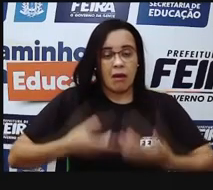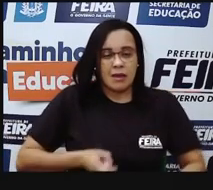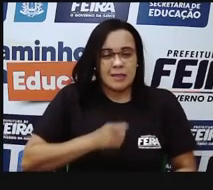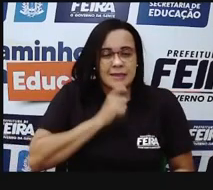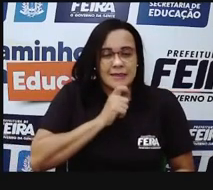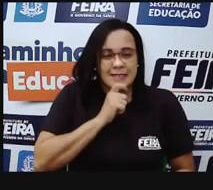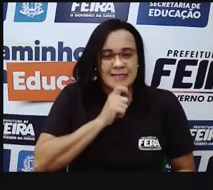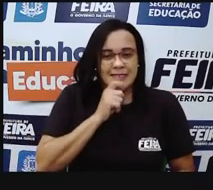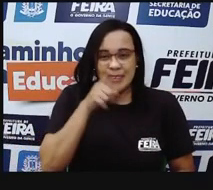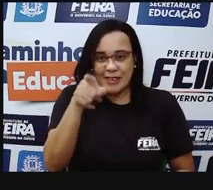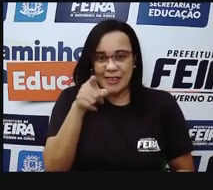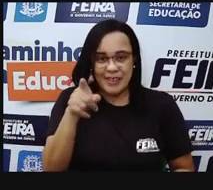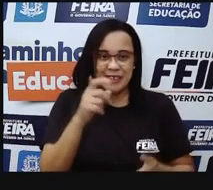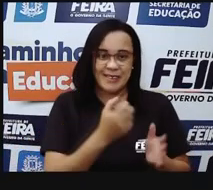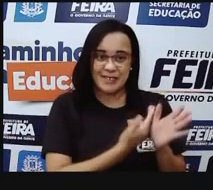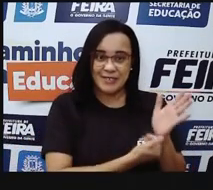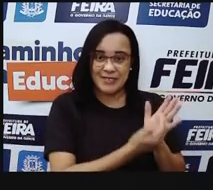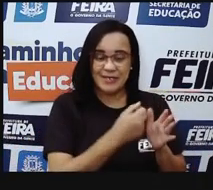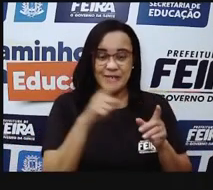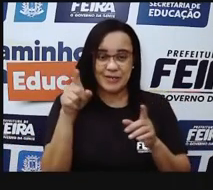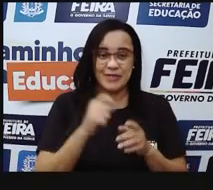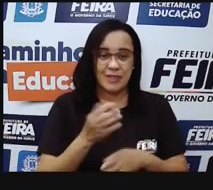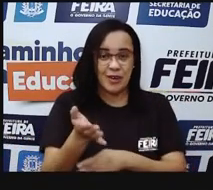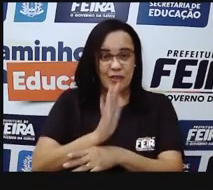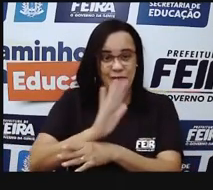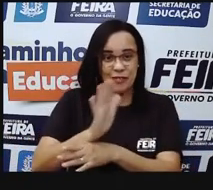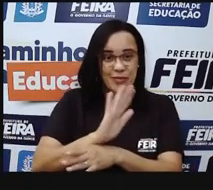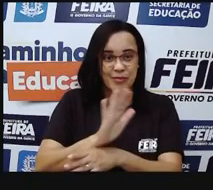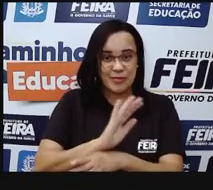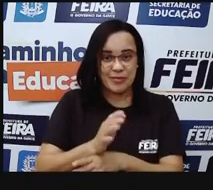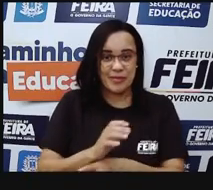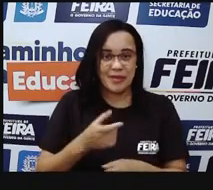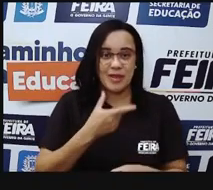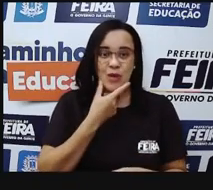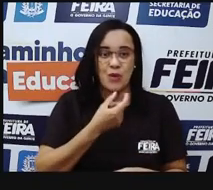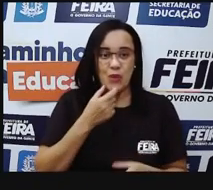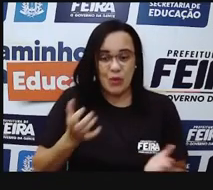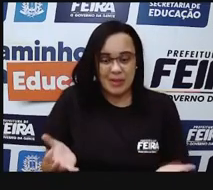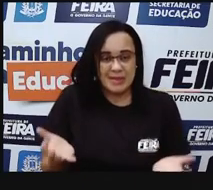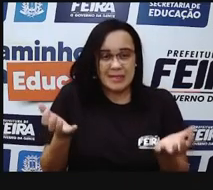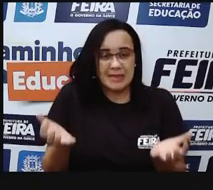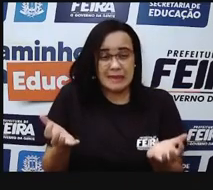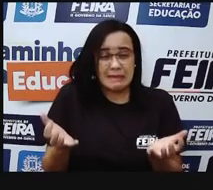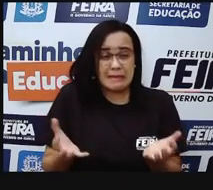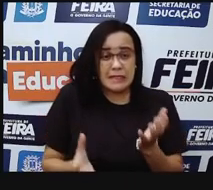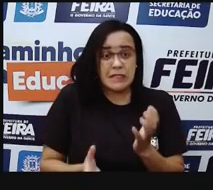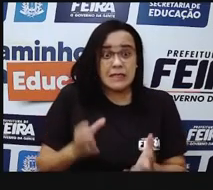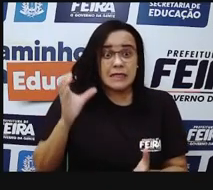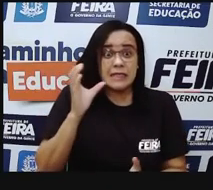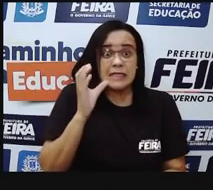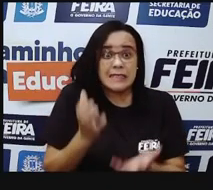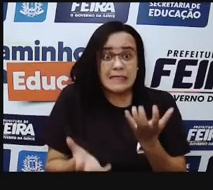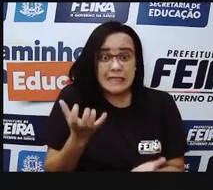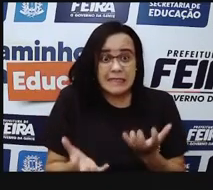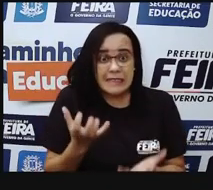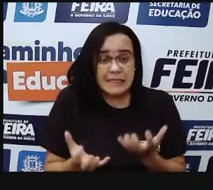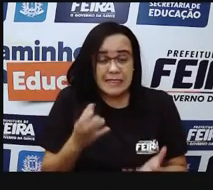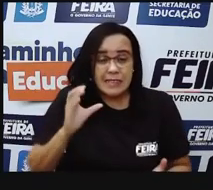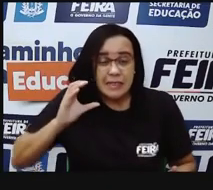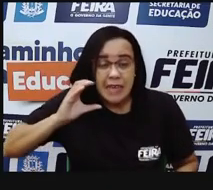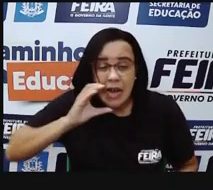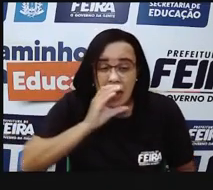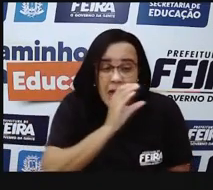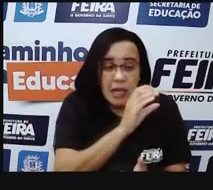ali com o Kiko, segurando essa panela, fervendo, imagine, como é que ele vai saber que está fervendo, que vai doer, que está